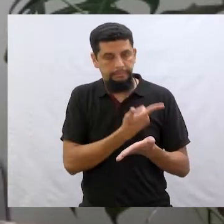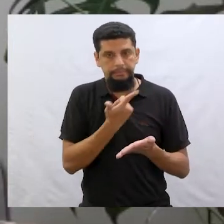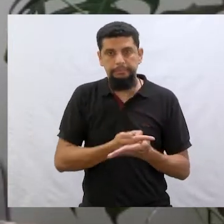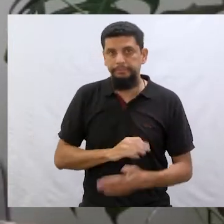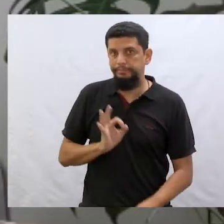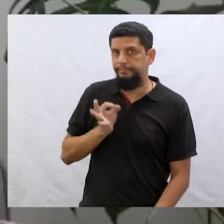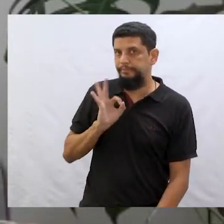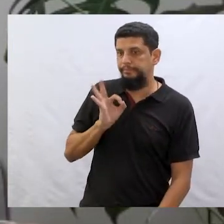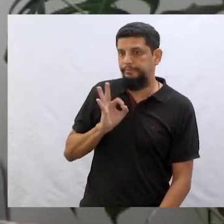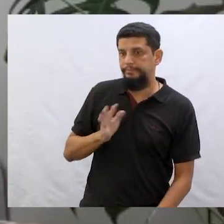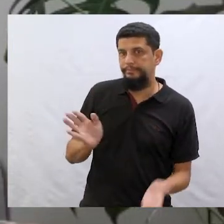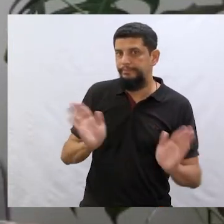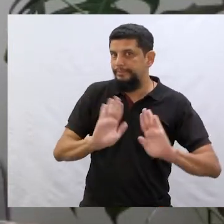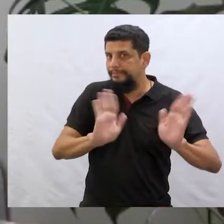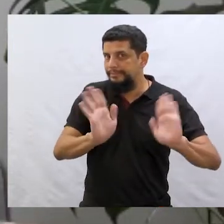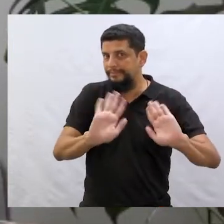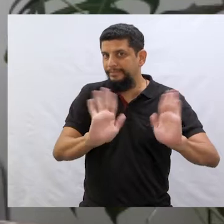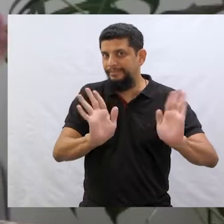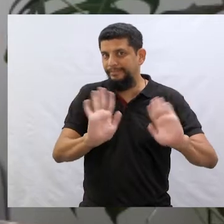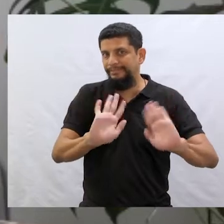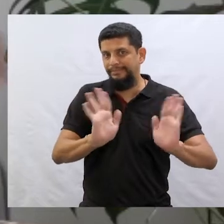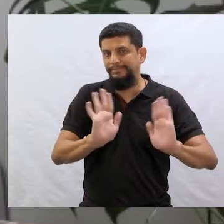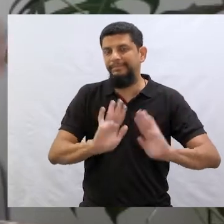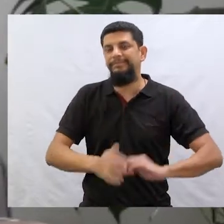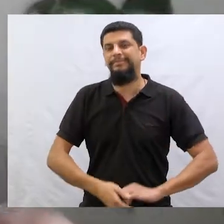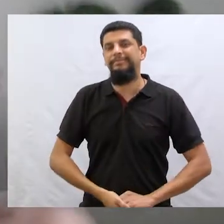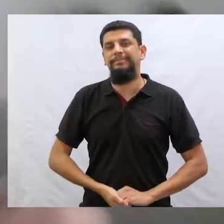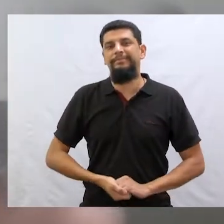É isso, meninas? Então, tchau lá? Tchau!